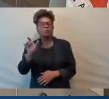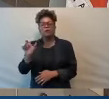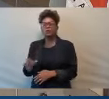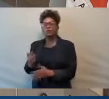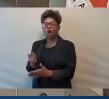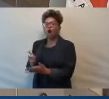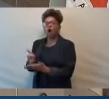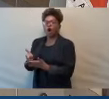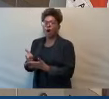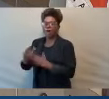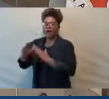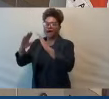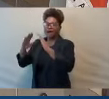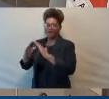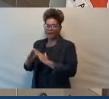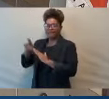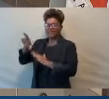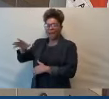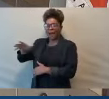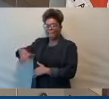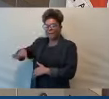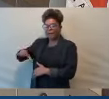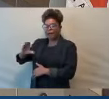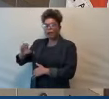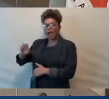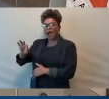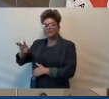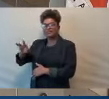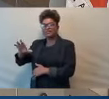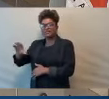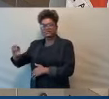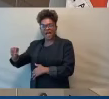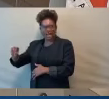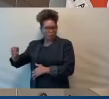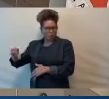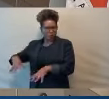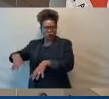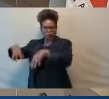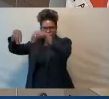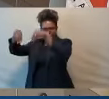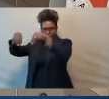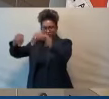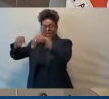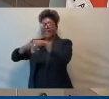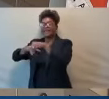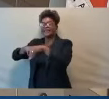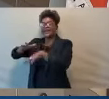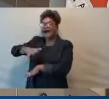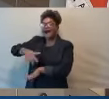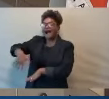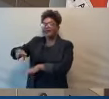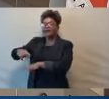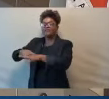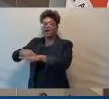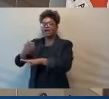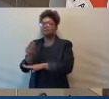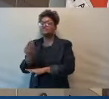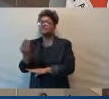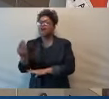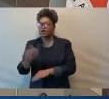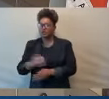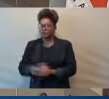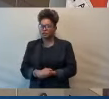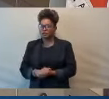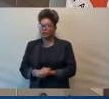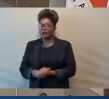e lá tem uma área verde em frente. E, de repente, porque o prefeito bem quis, vai fazer um conjunto habitacional